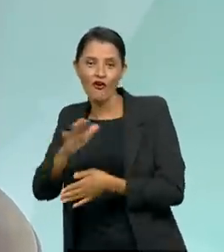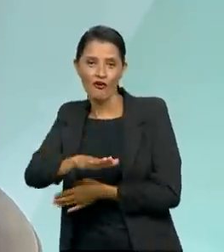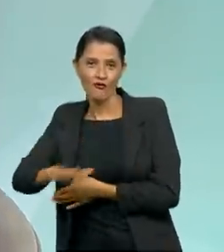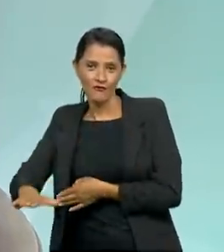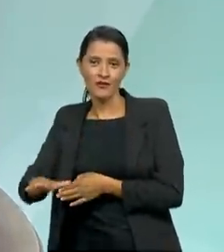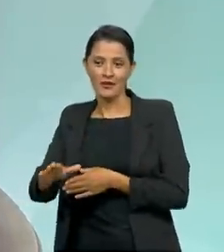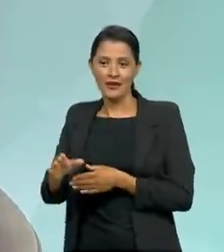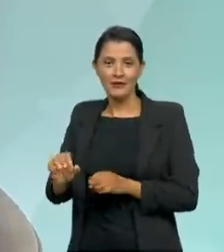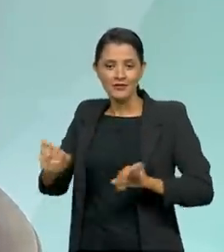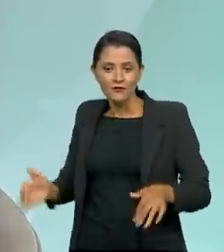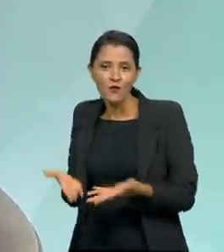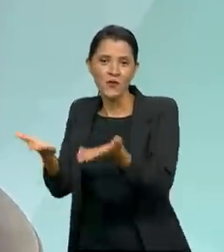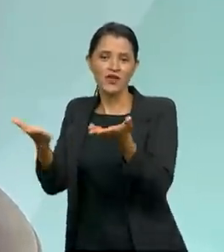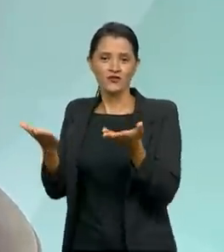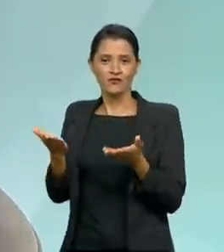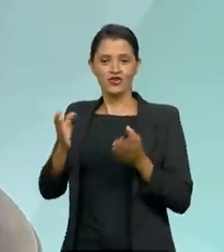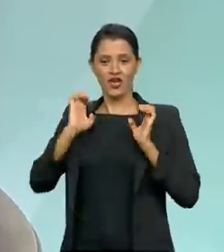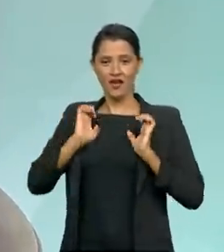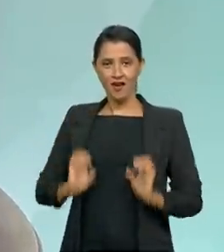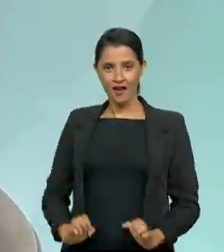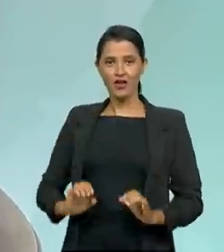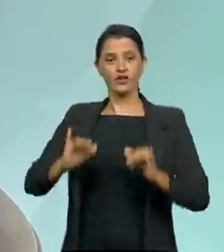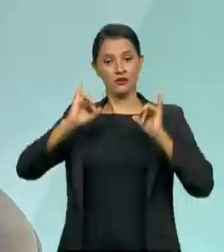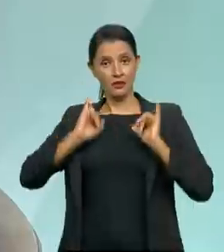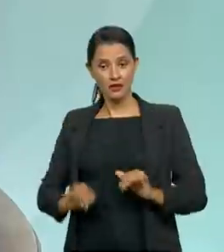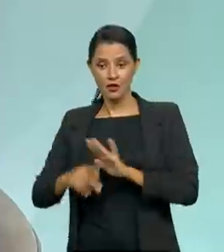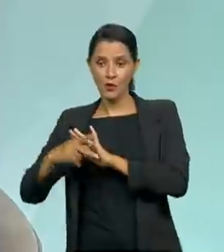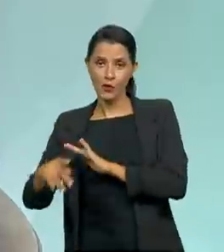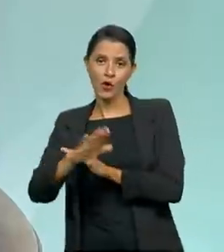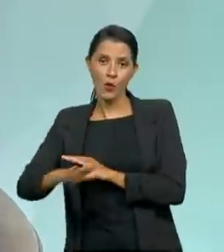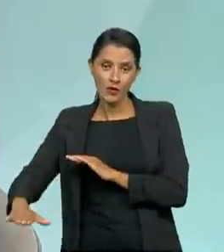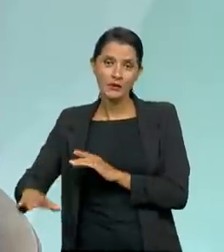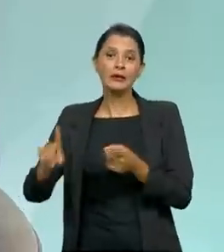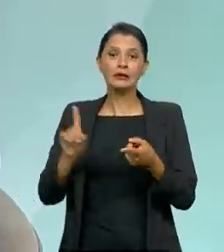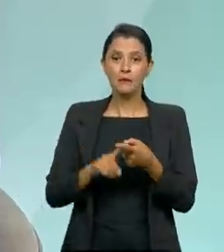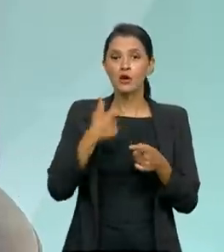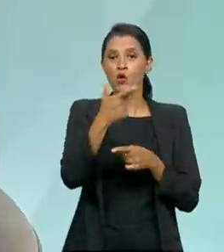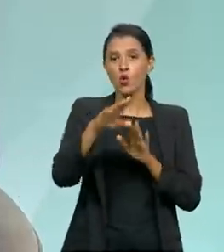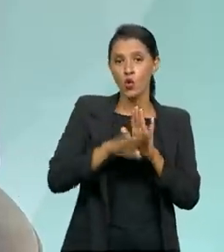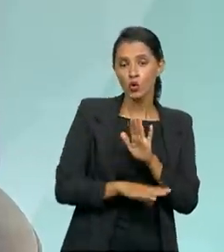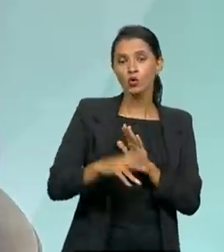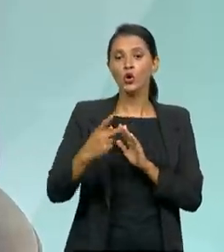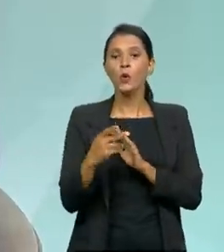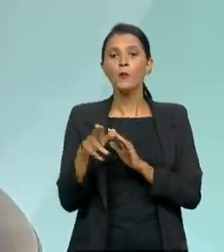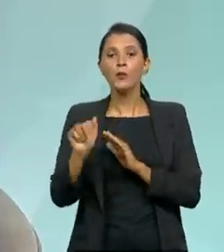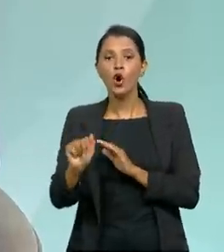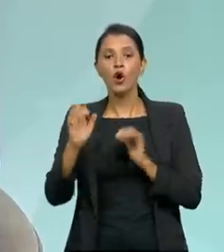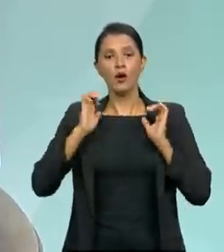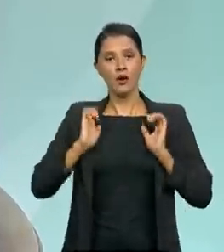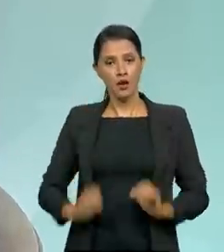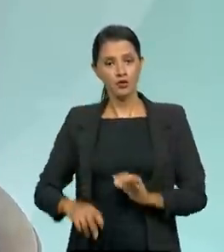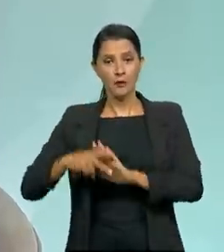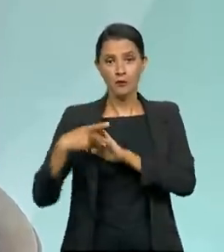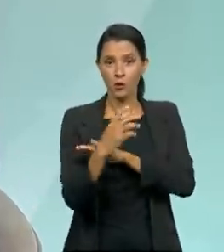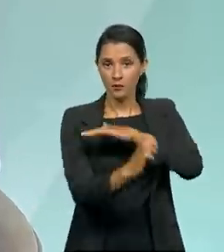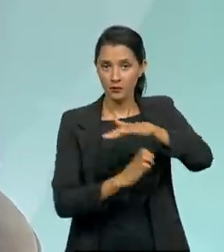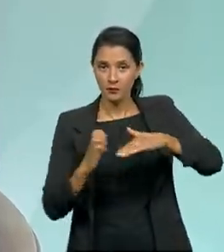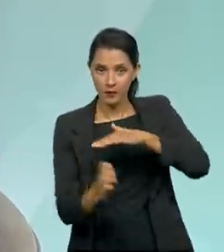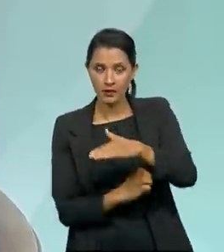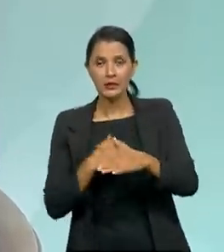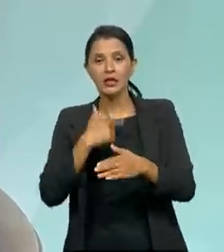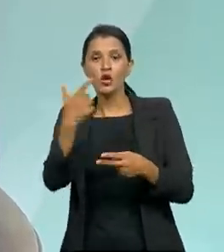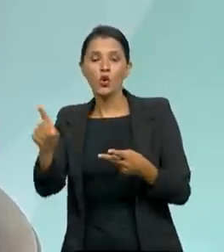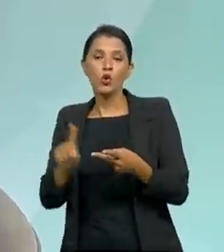de ética e integridade para crianças. Temos o programa Proética para desenvolvimento de integridade de empresas. Nós temos o programa